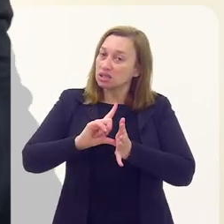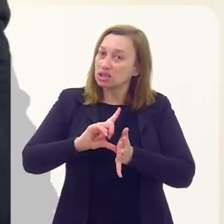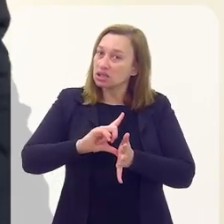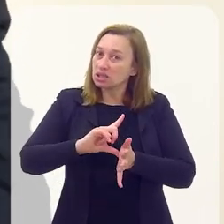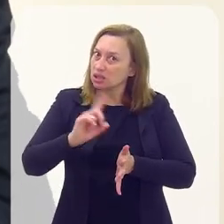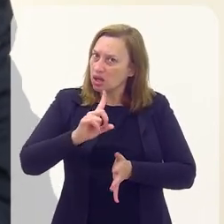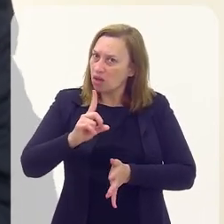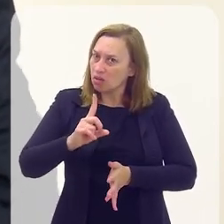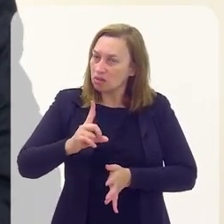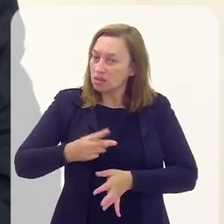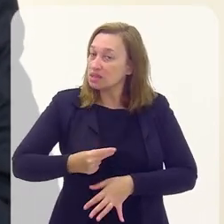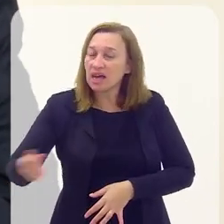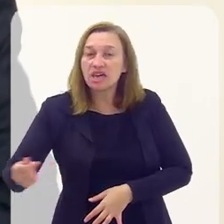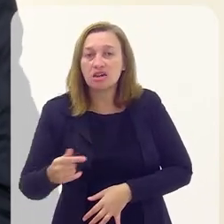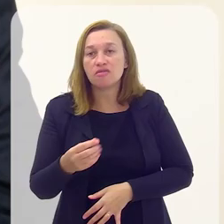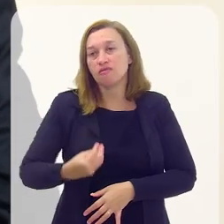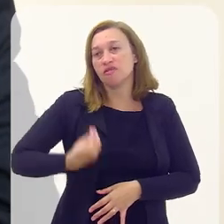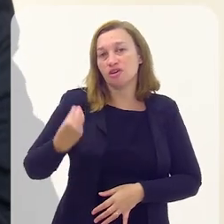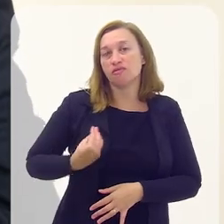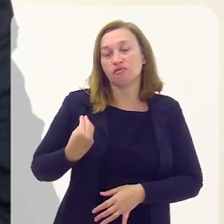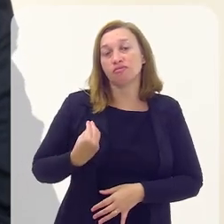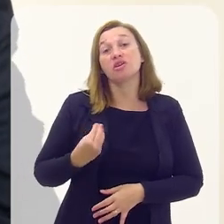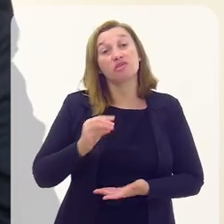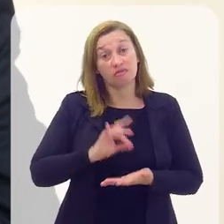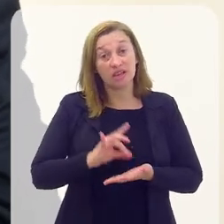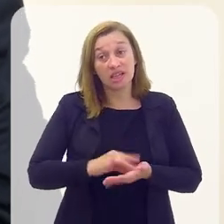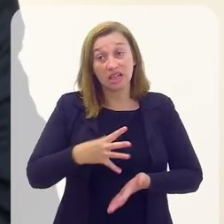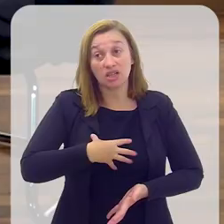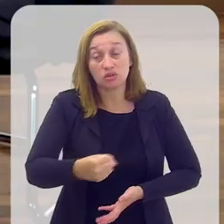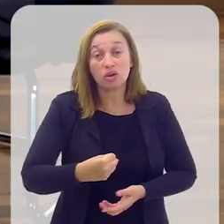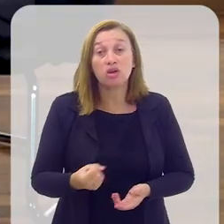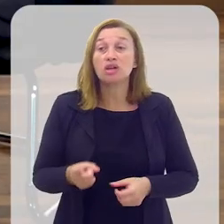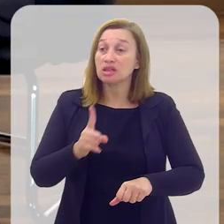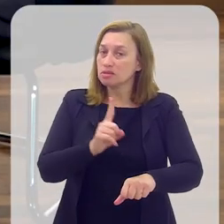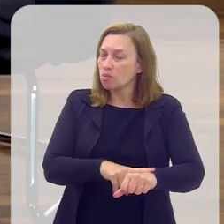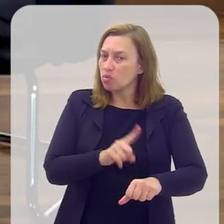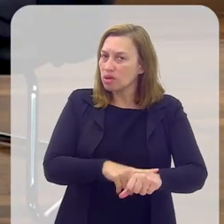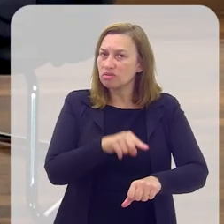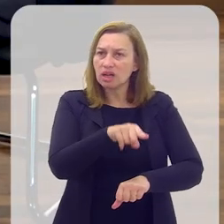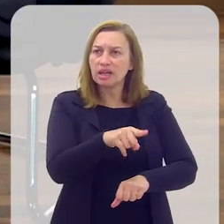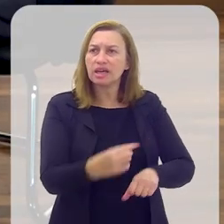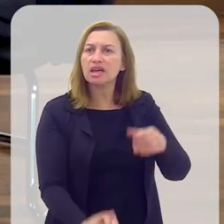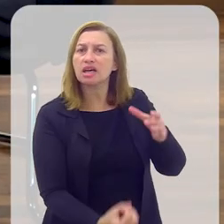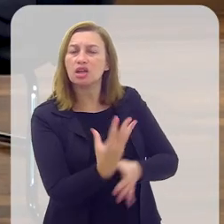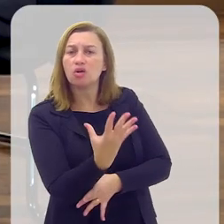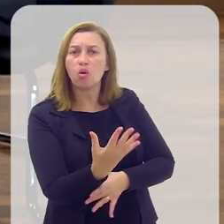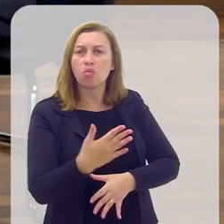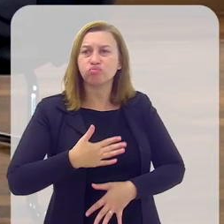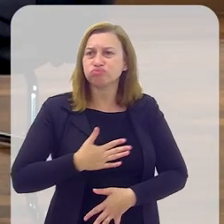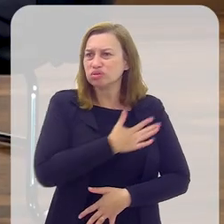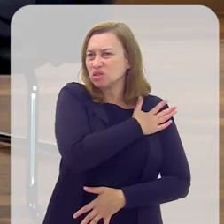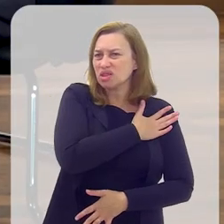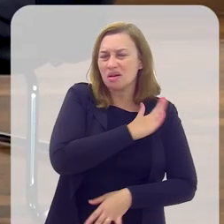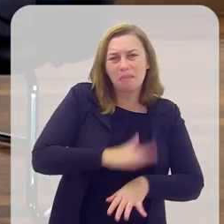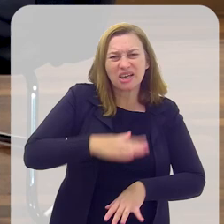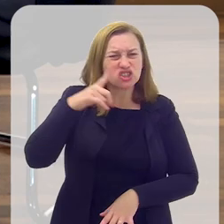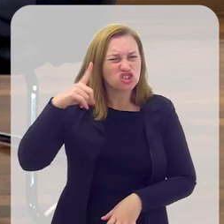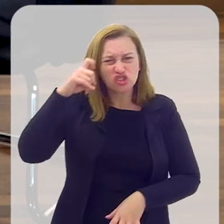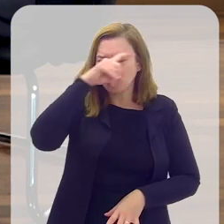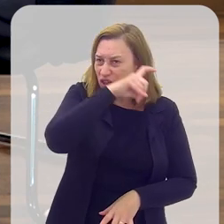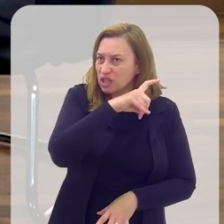sairei vivo daqui. E não saiu vivo do Palácio de Lamoeda. A partir dali, instalou-se uma das ditaduras mais